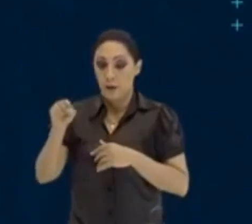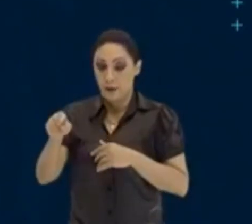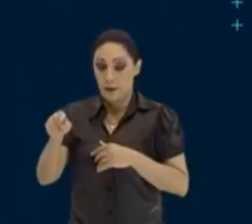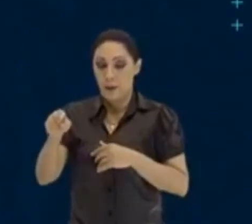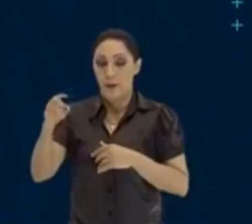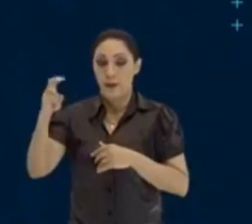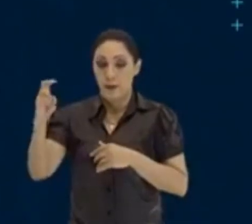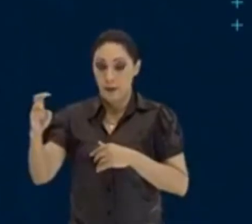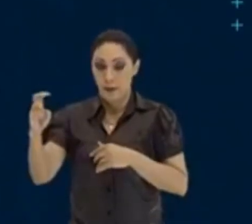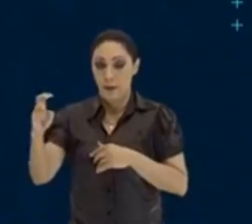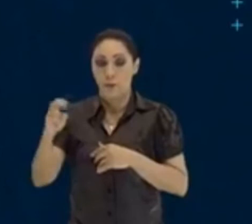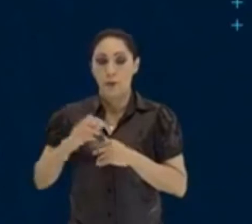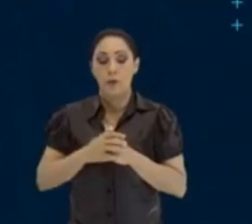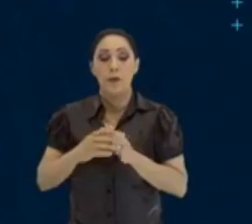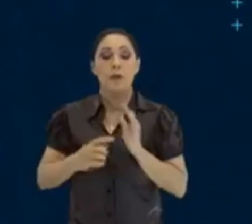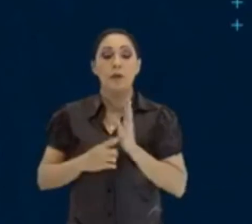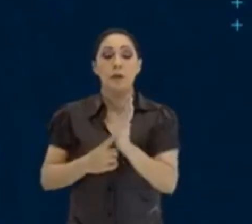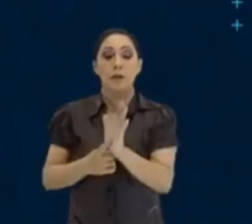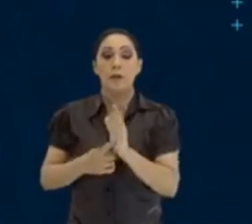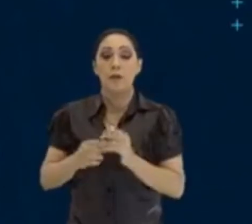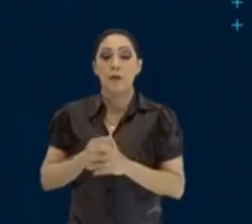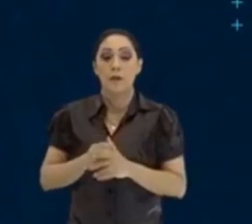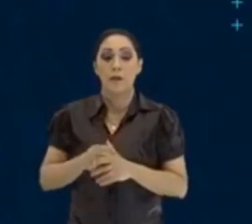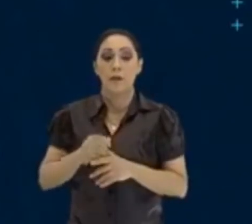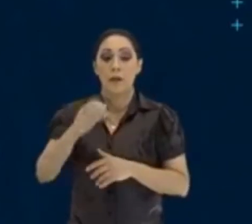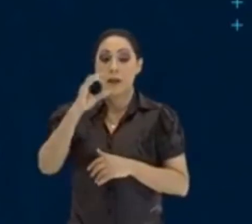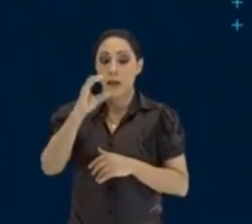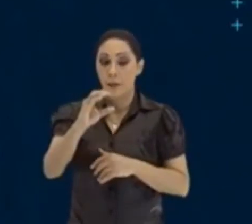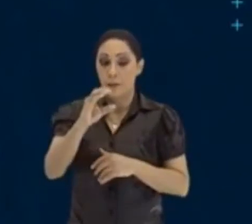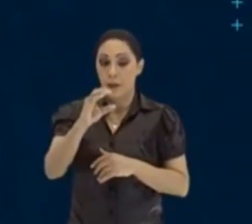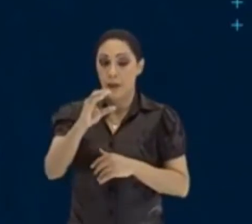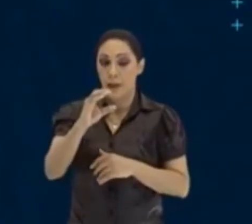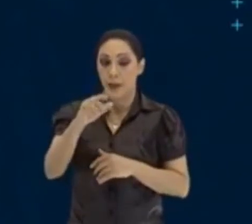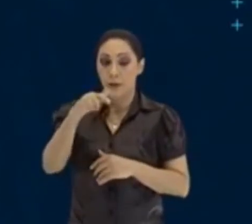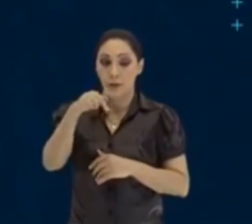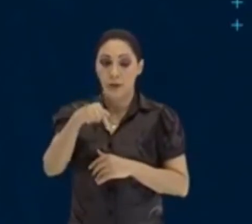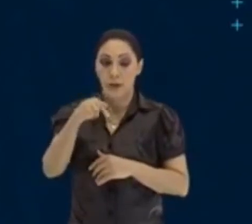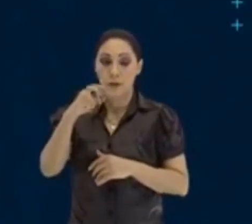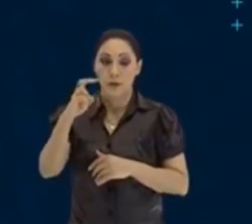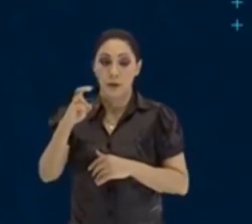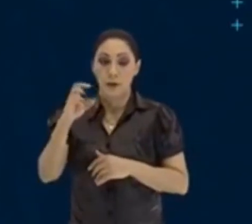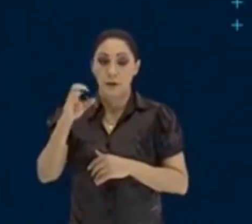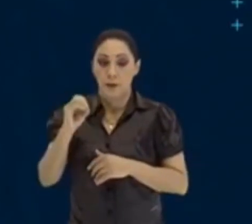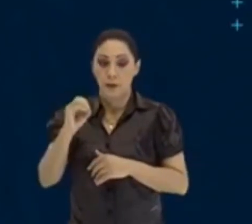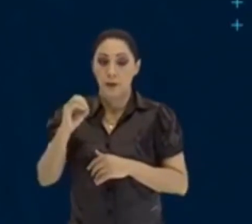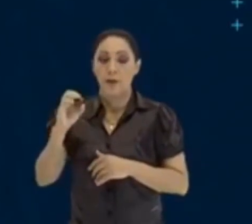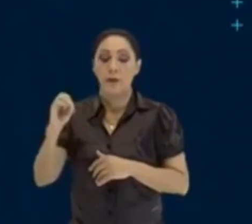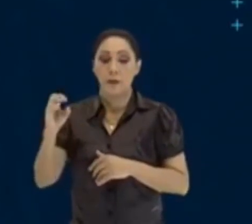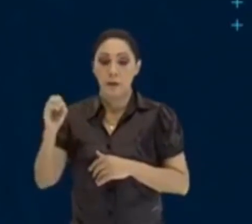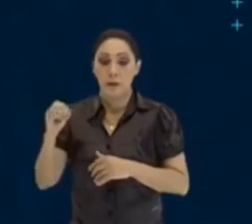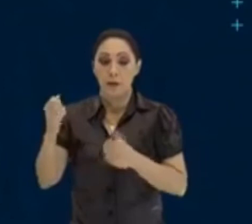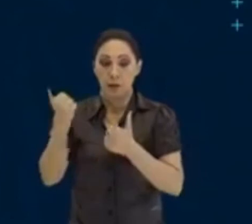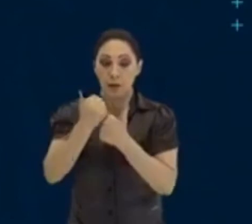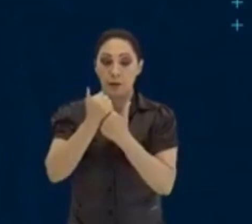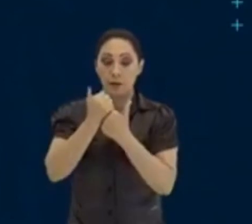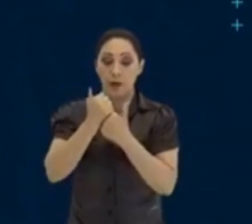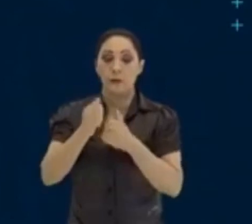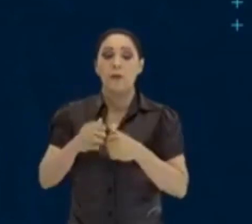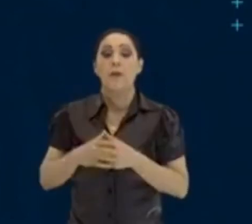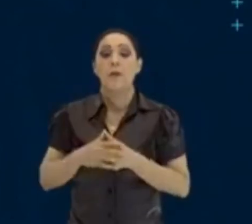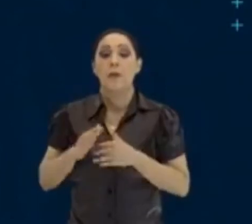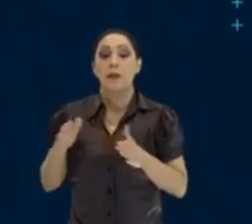Eu vou até colocar para você, capital, ele falou na questão, 7.500, foi isso que a gente fez, a substituiu. Tá bom?